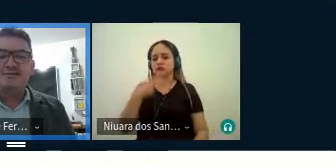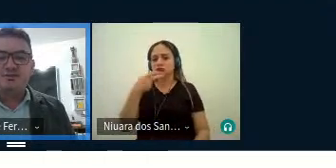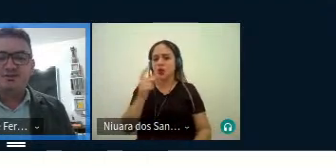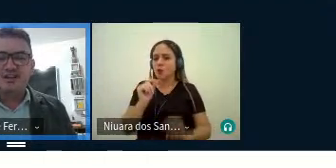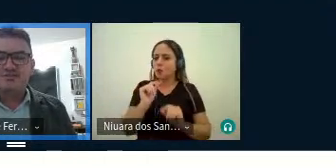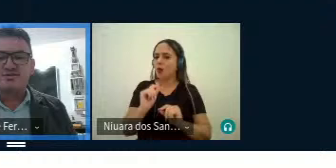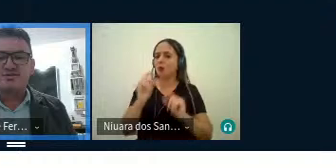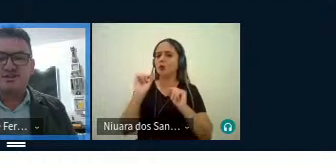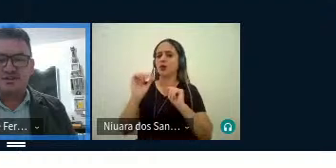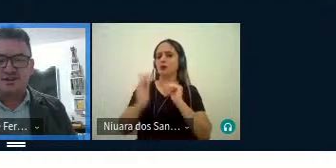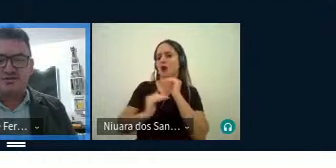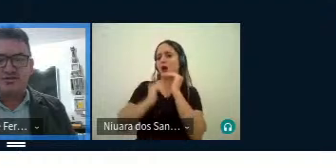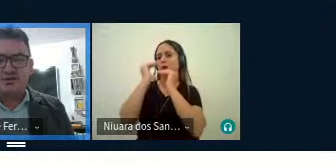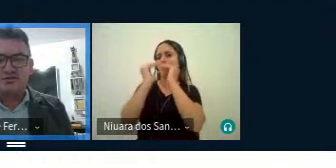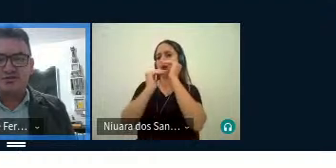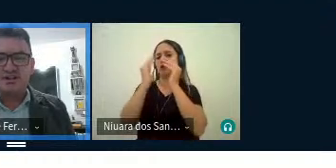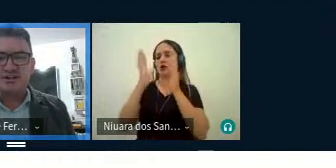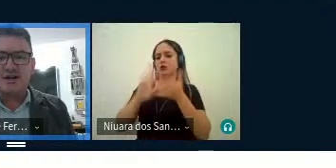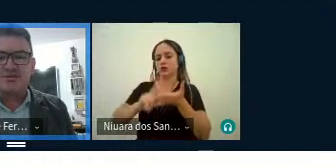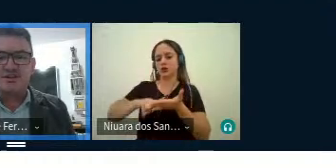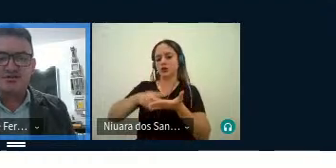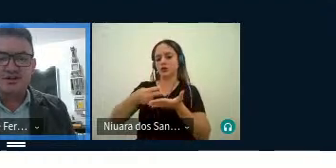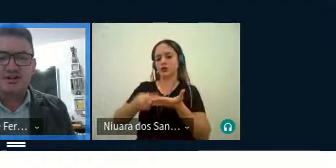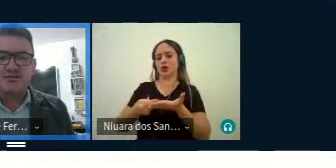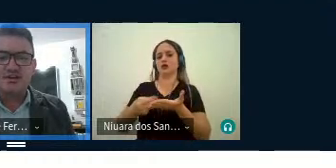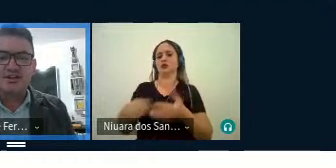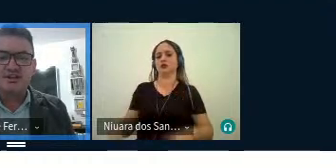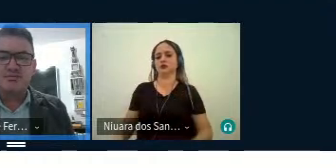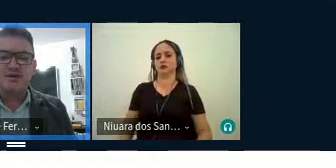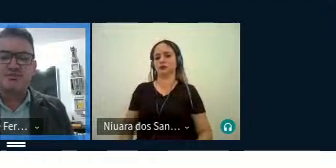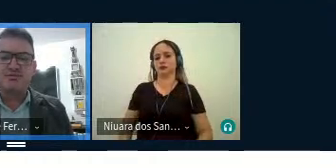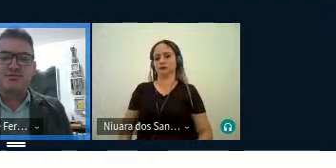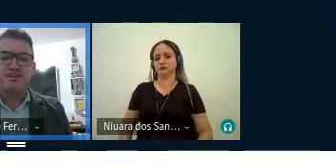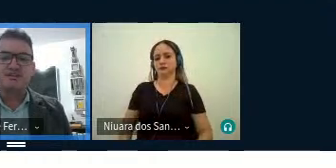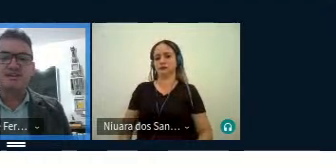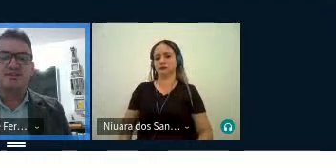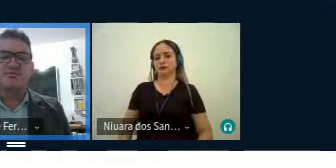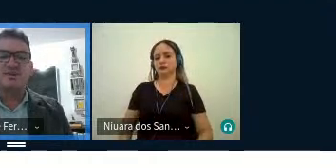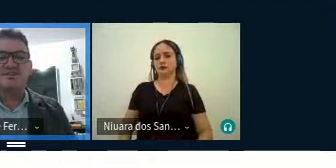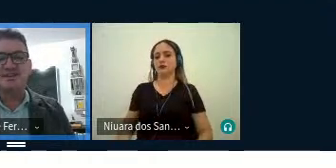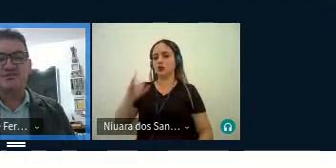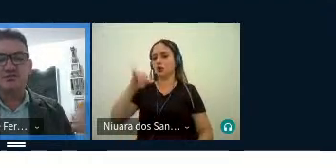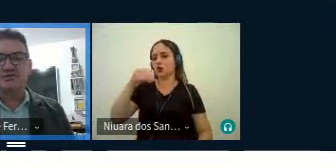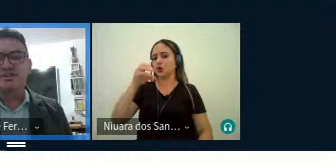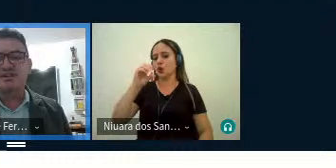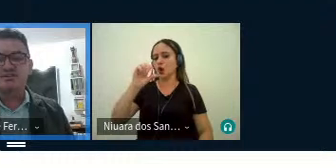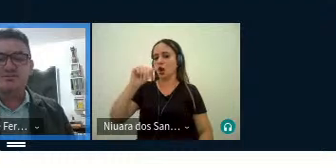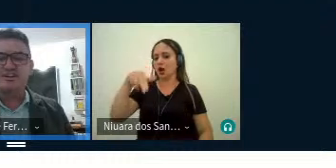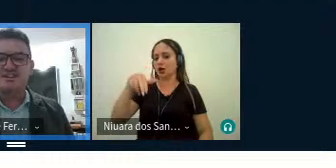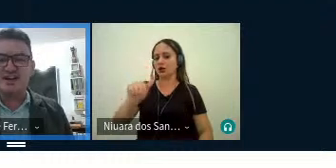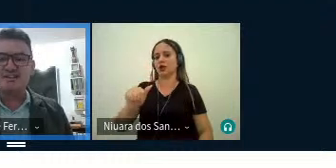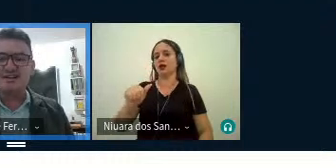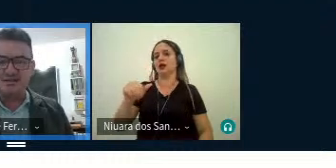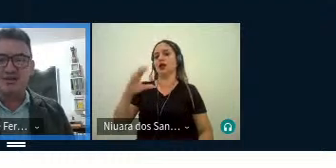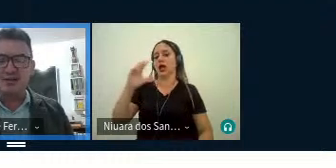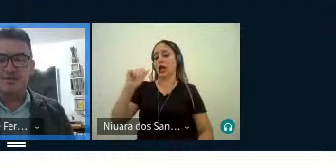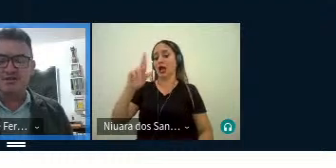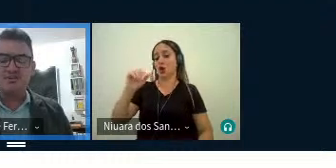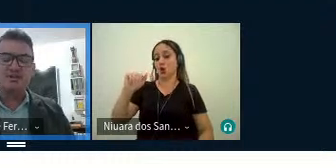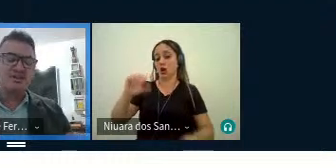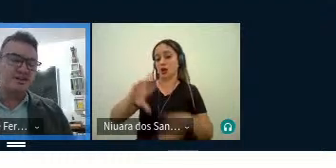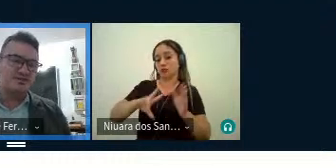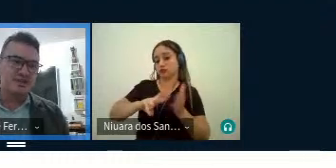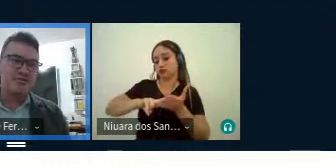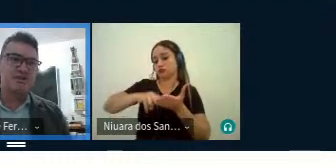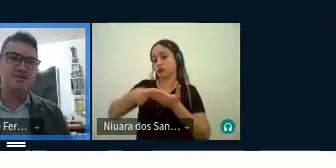desse processo tradutório do retábulo, do João da Carolina, para o japonês, né? Pensando no contexto, a aprendizagem e o